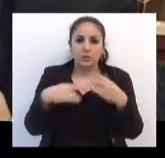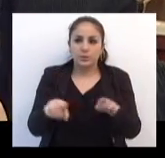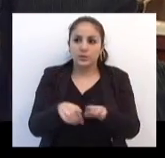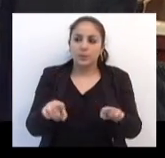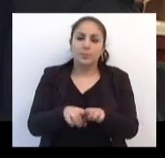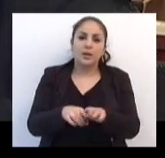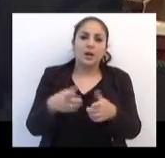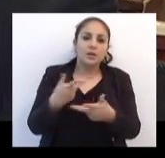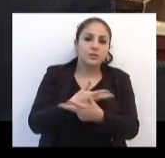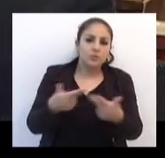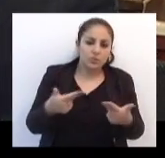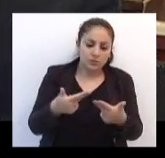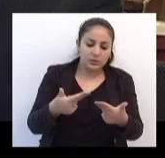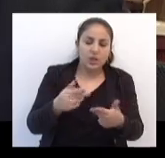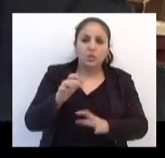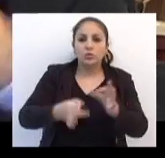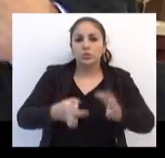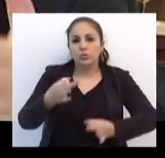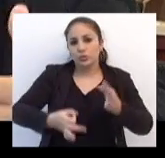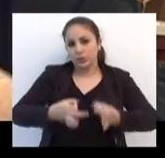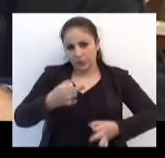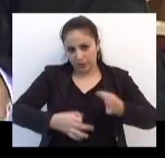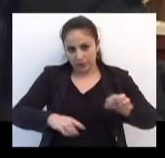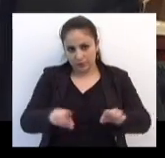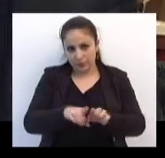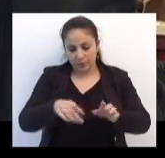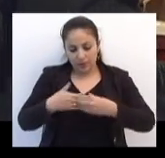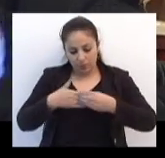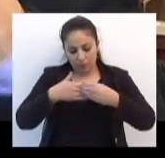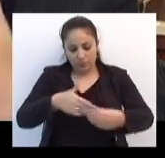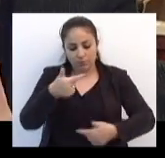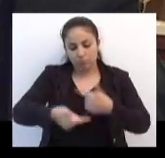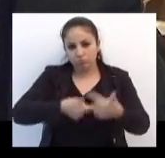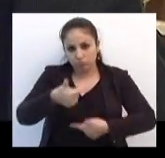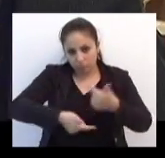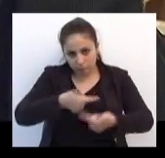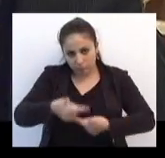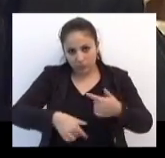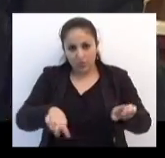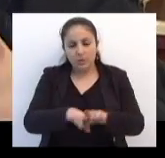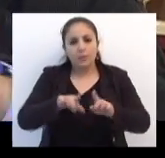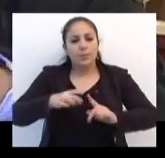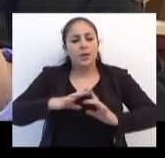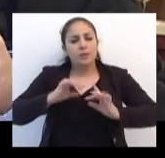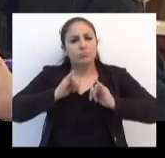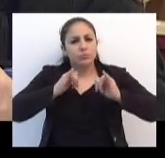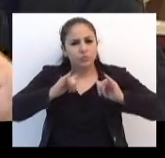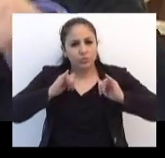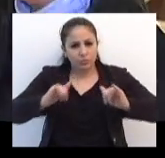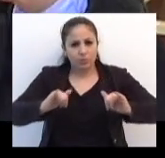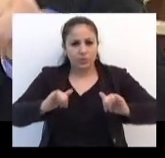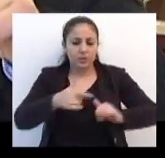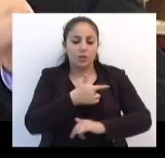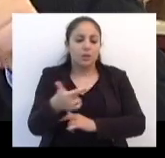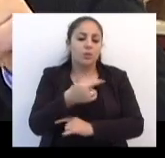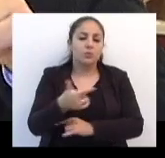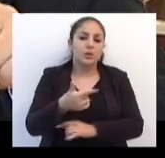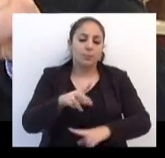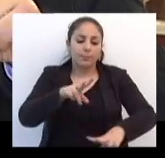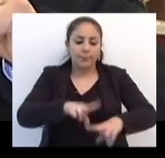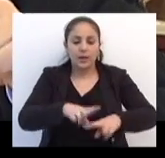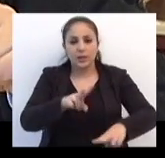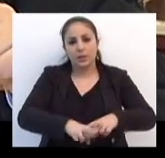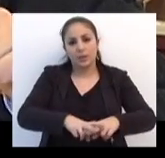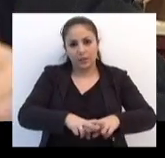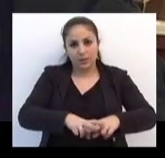nós enfrentamos e deixamos o judiciário, senhor Moro e companhia, trabalharem, apesar de não divulgarem e não